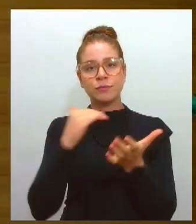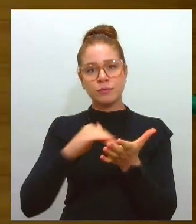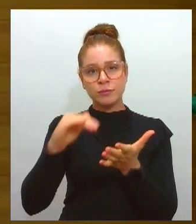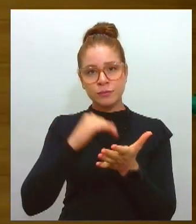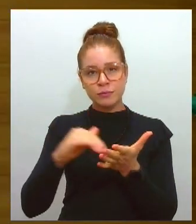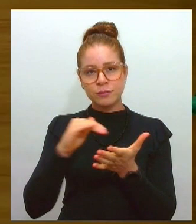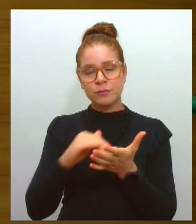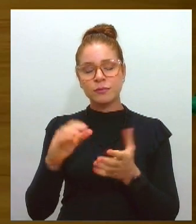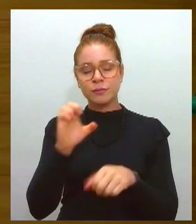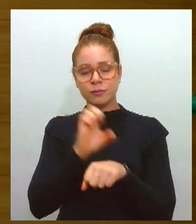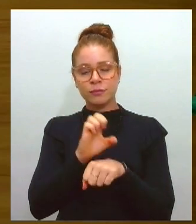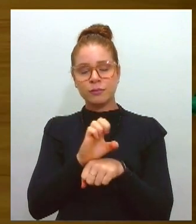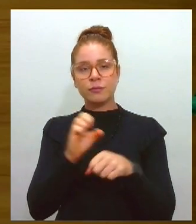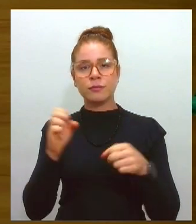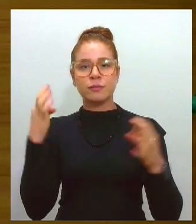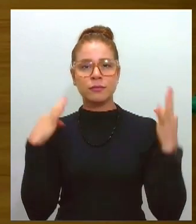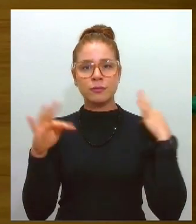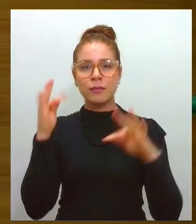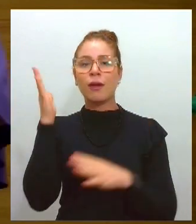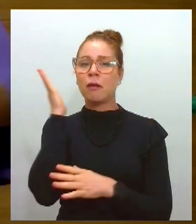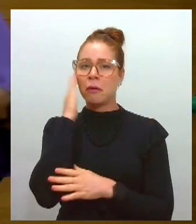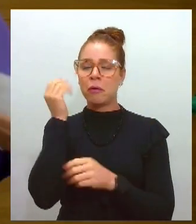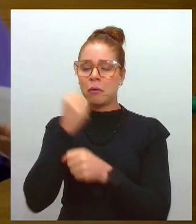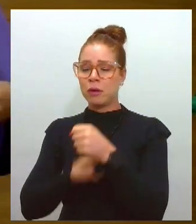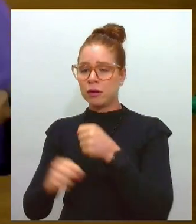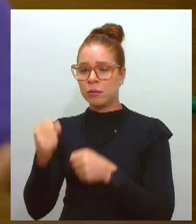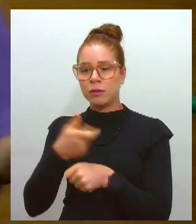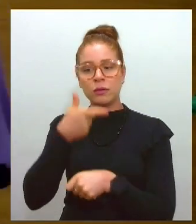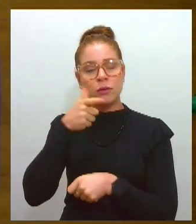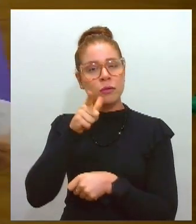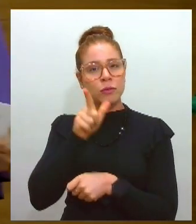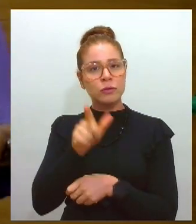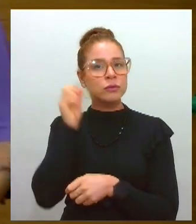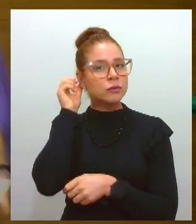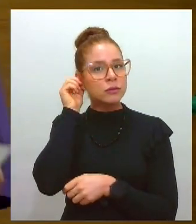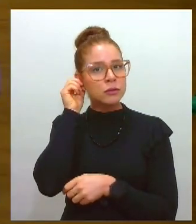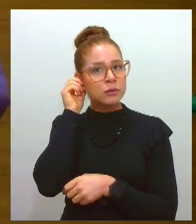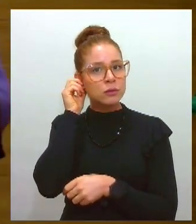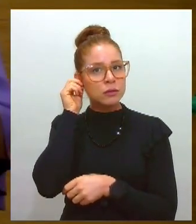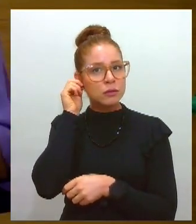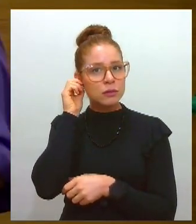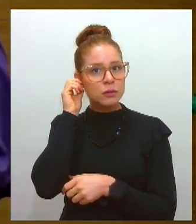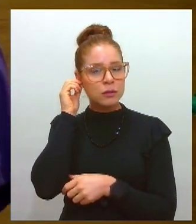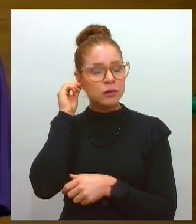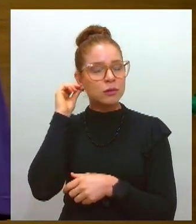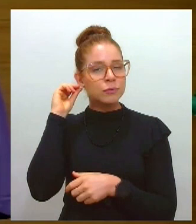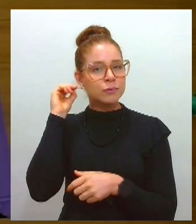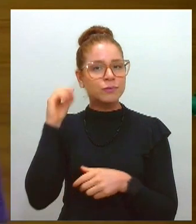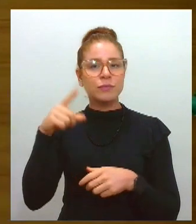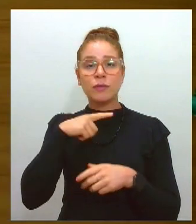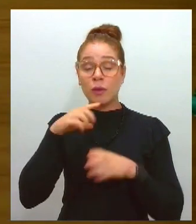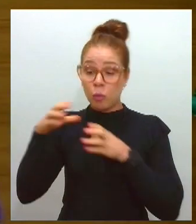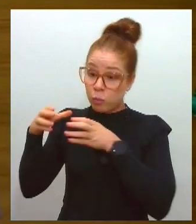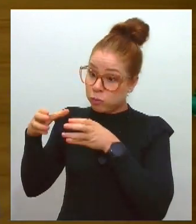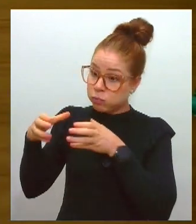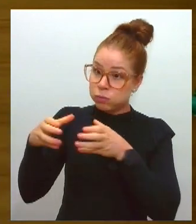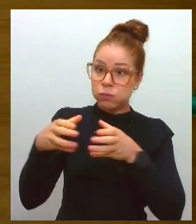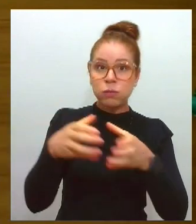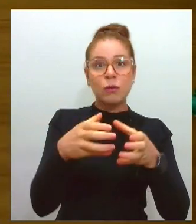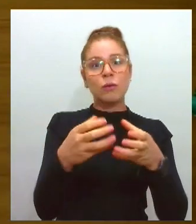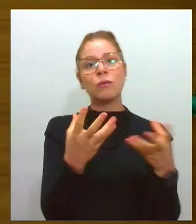sabe que deu muito certo o ano passado, né, essa segundona do turista, fazendo com que esses turistas aí venham conhecer aí o nosso estado, uma